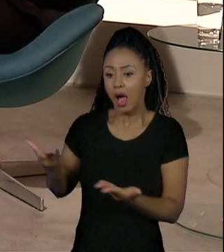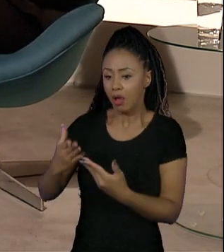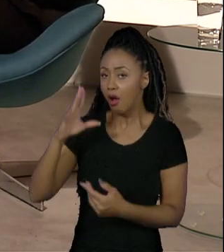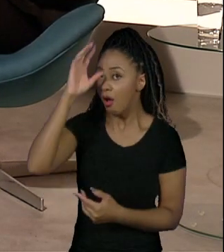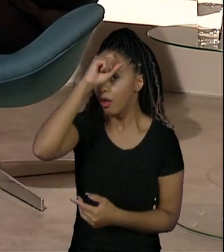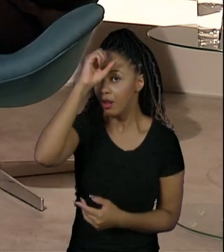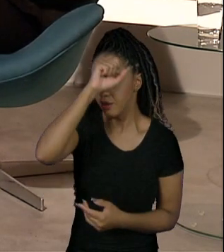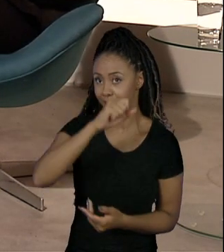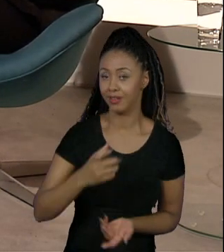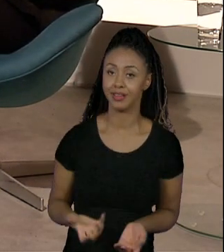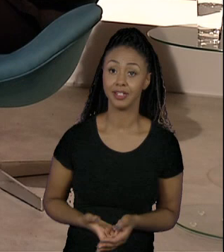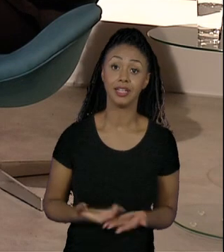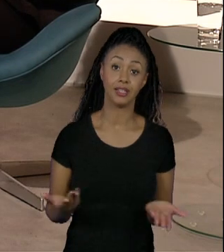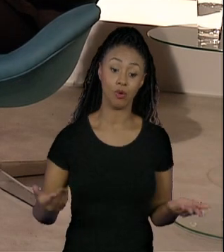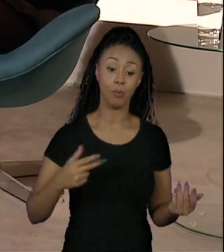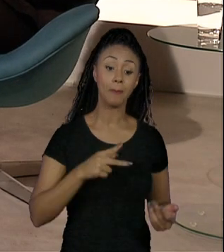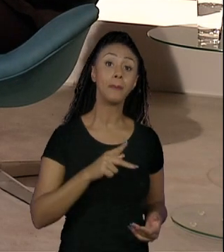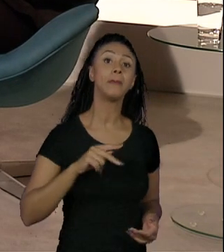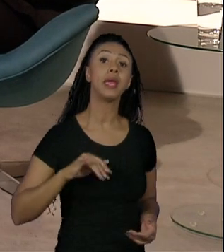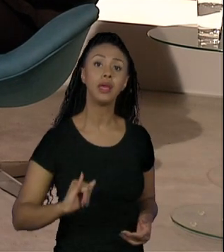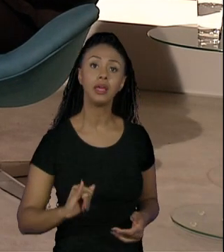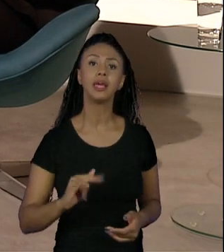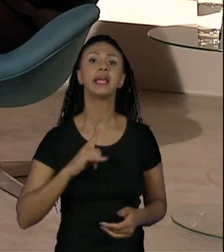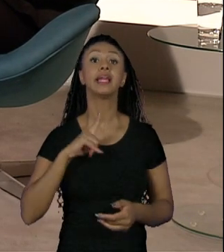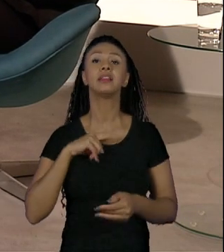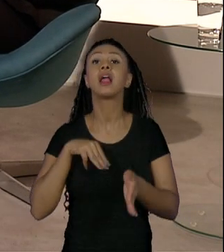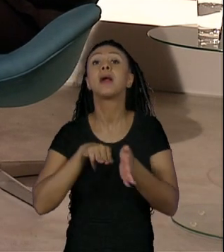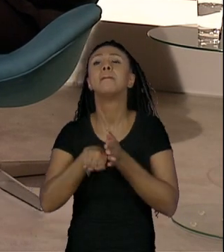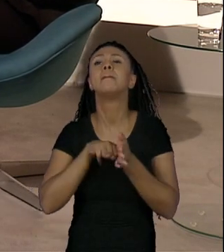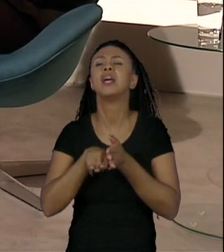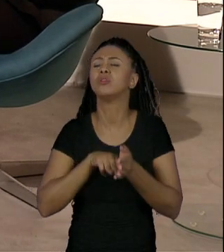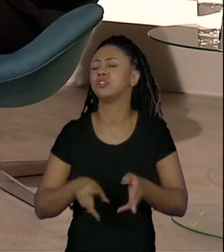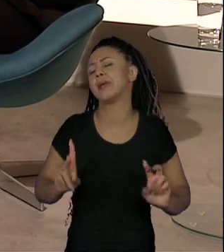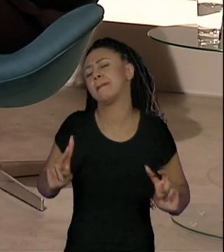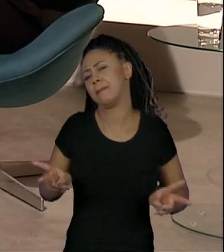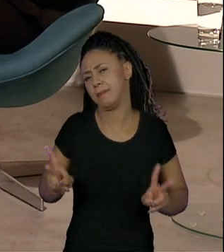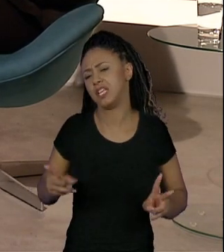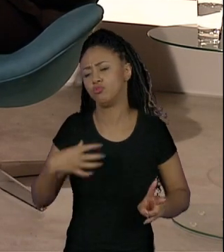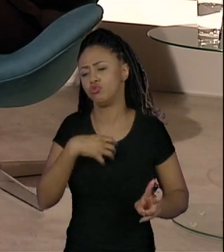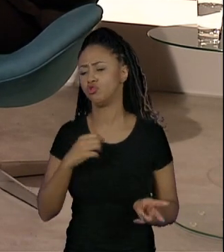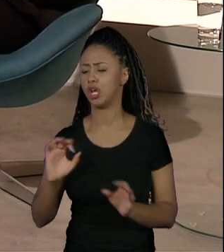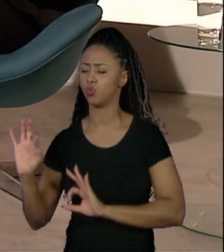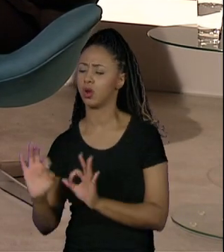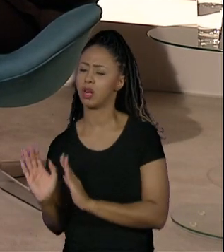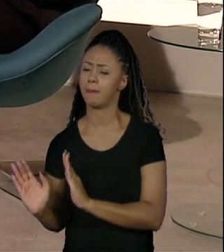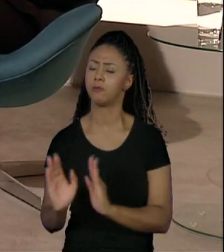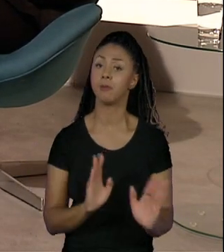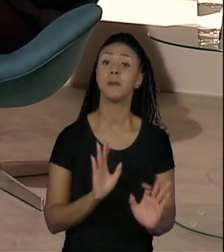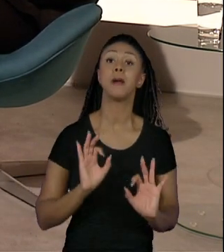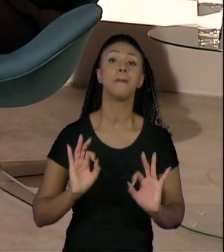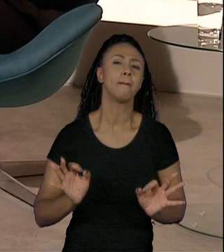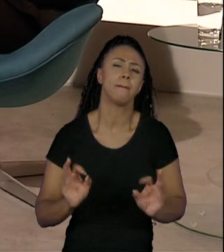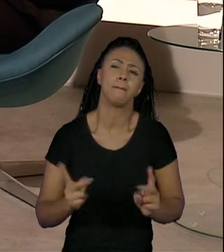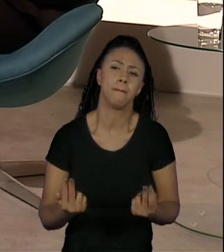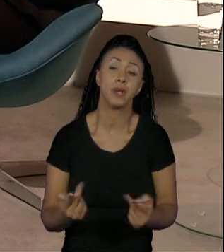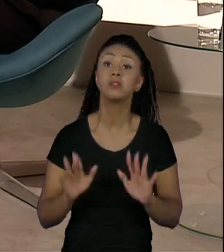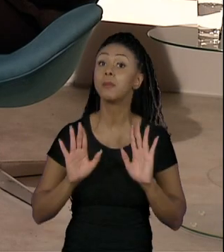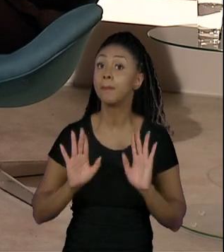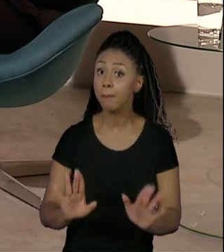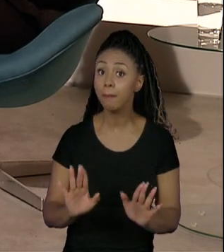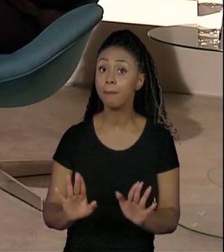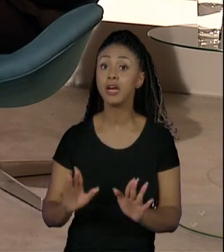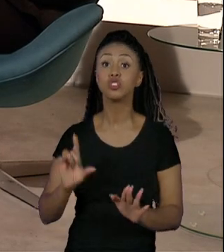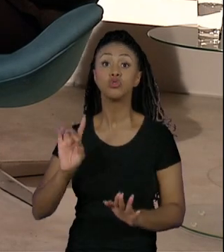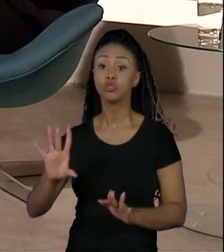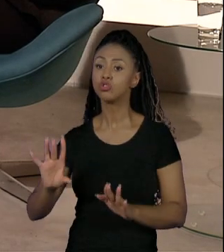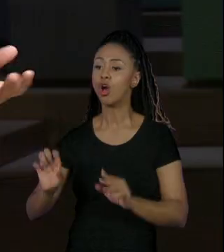integradores, eles seguem uma mesma metodologia, só que as temáticas vão ser alteradas ali durante o semestre.